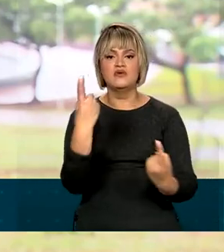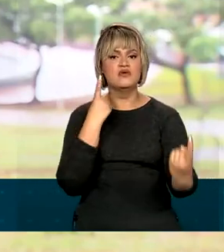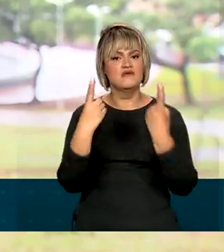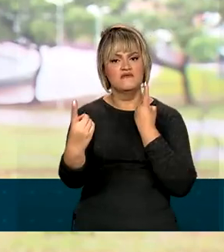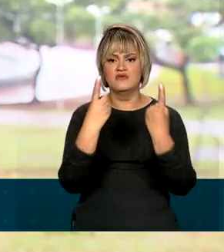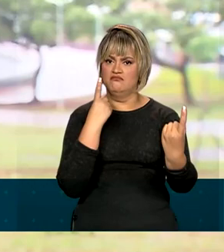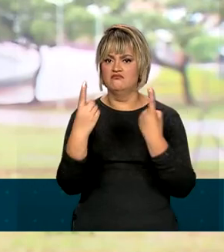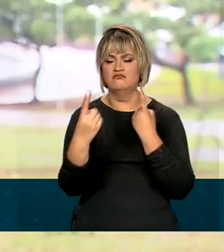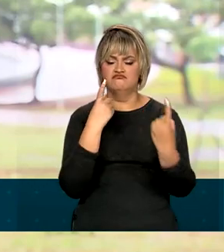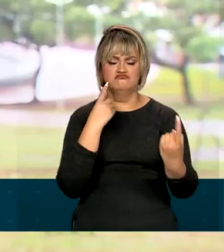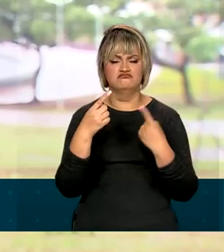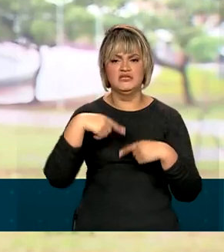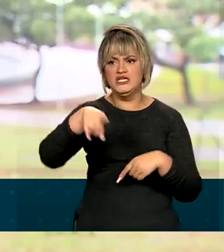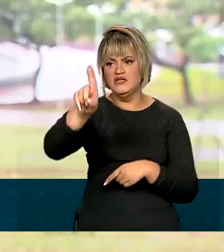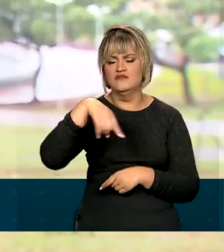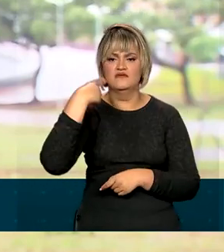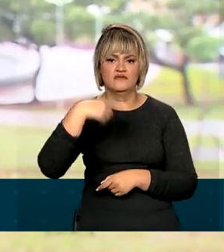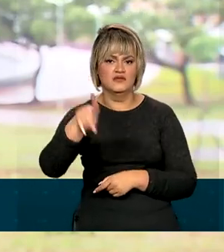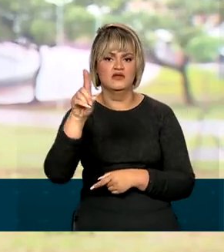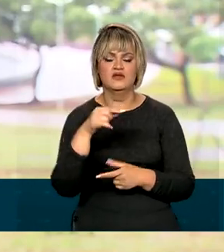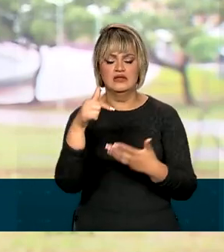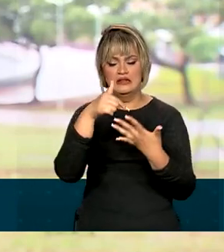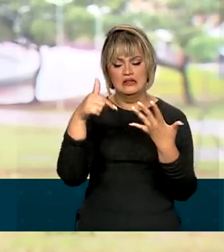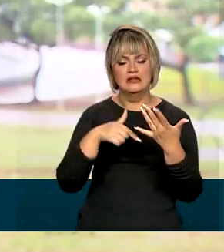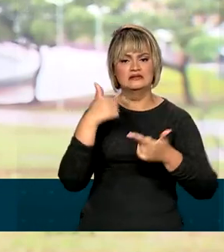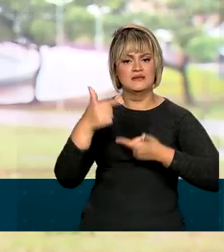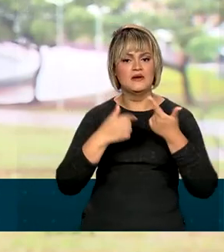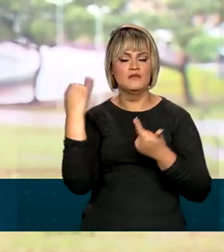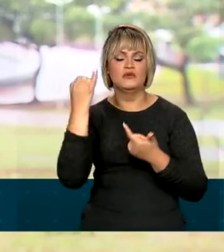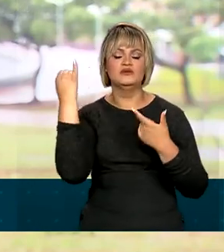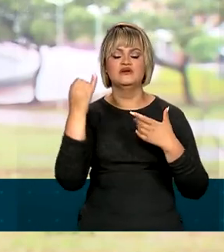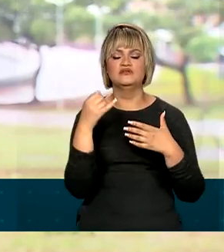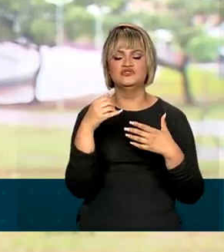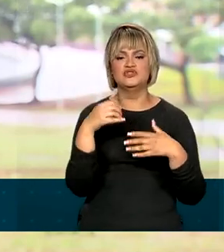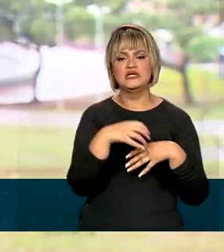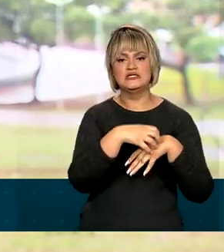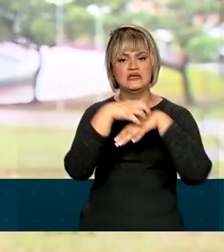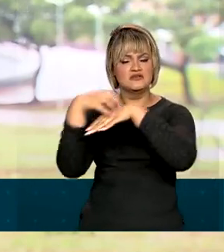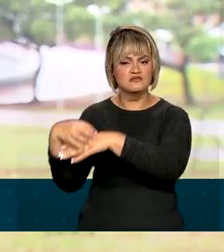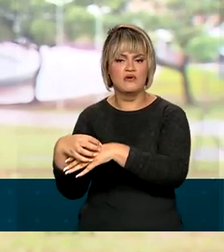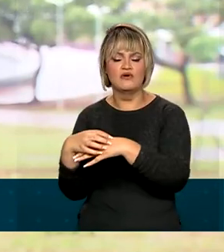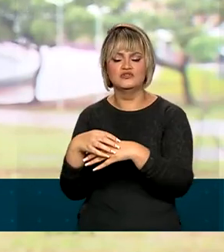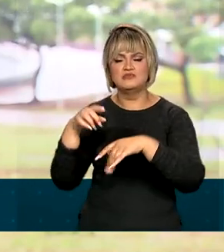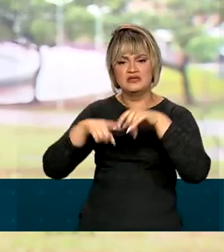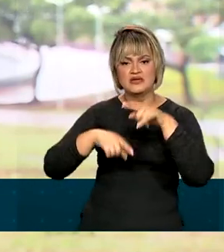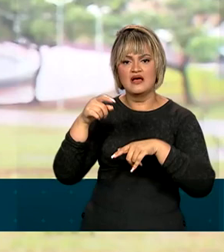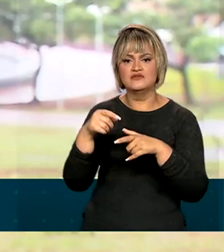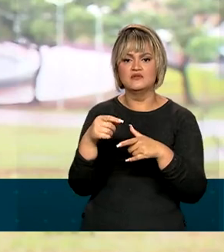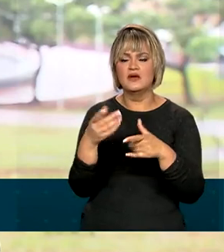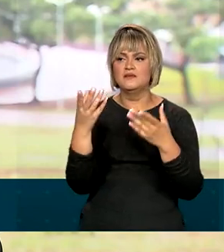população, o funcionamento dos serviços essenciais e o transporte rodoviário de cargas para que não